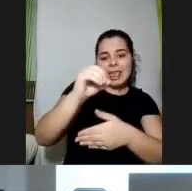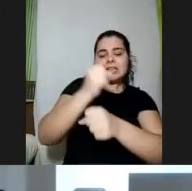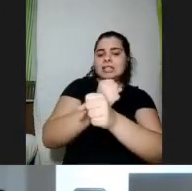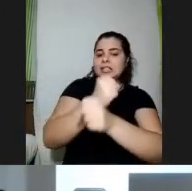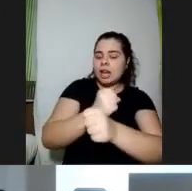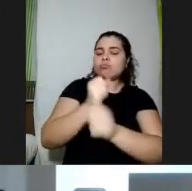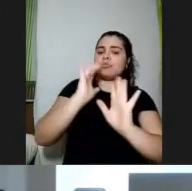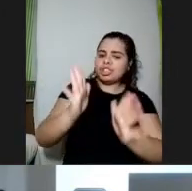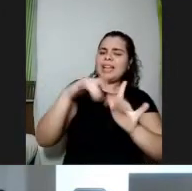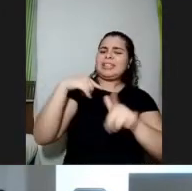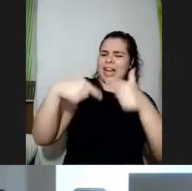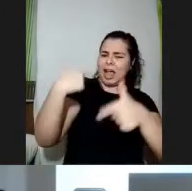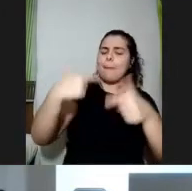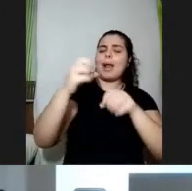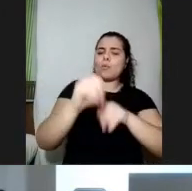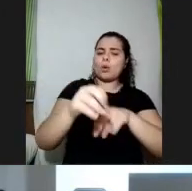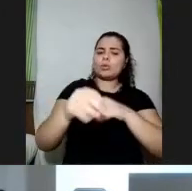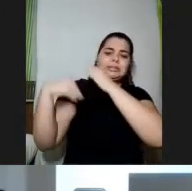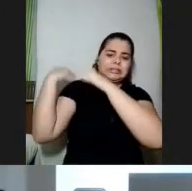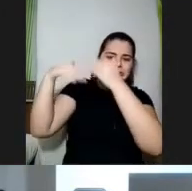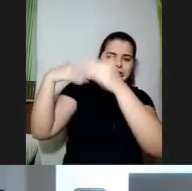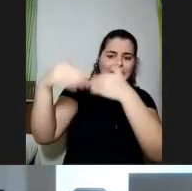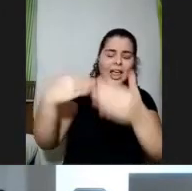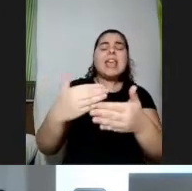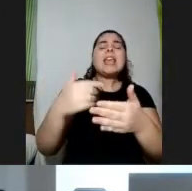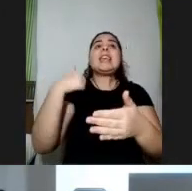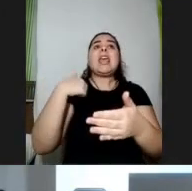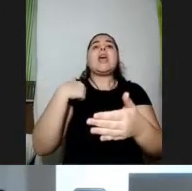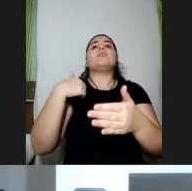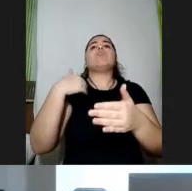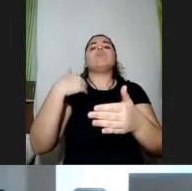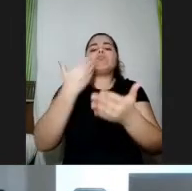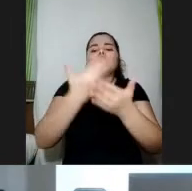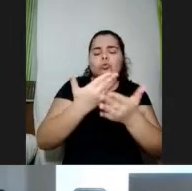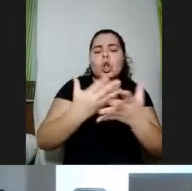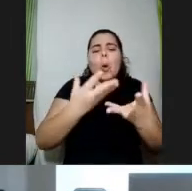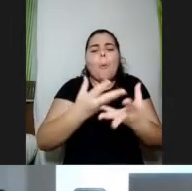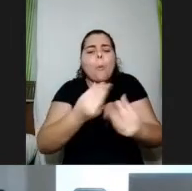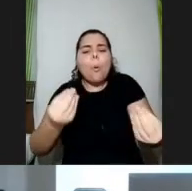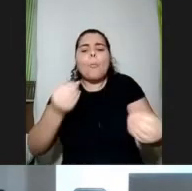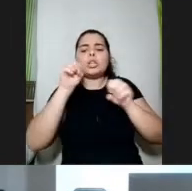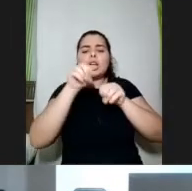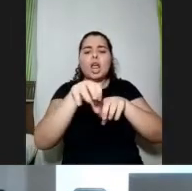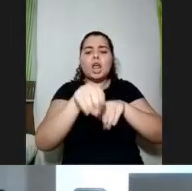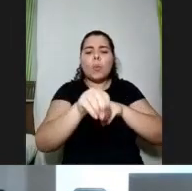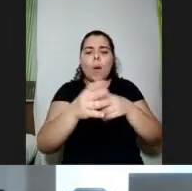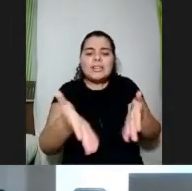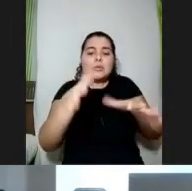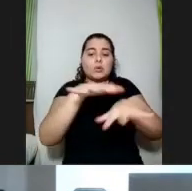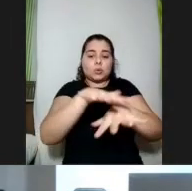educação há muitos anos e nos últimos dez anos tenho me especializado bastante em educação inclusiva e